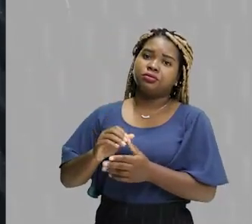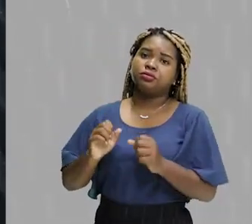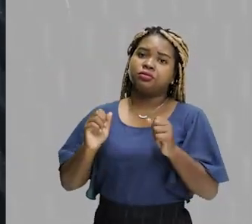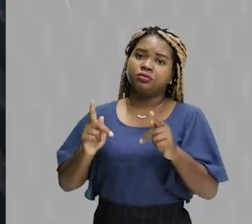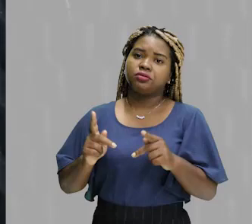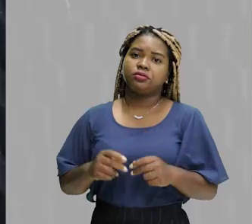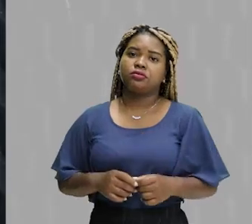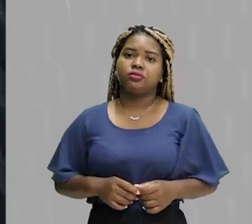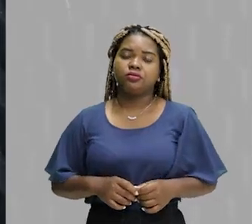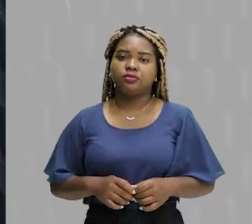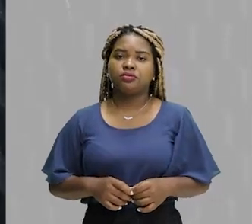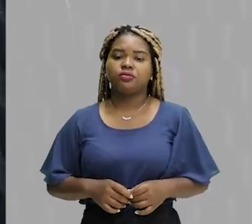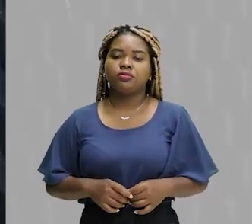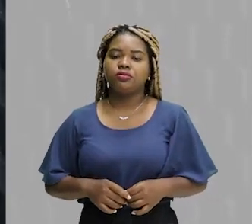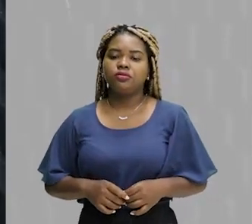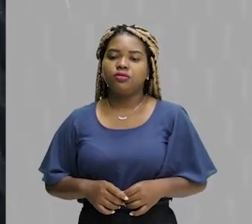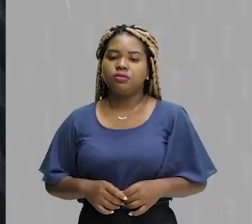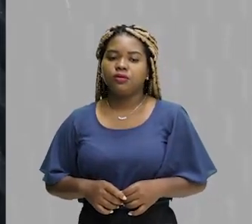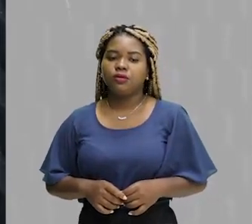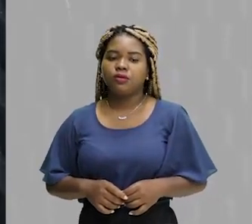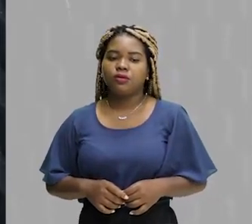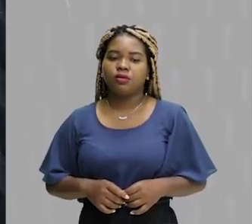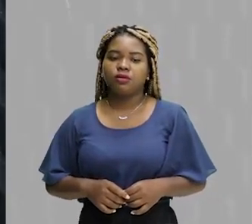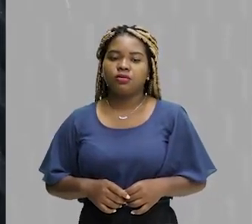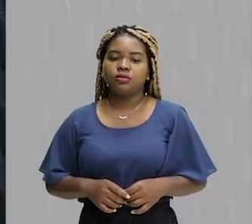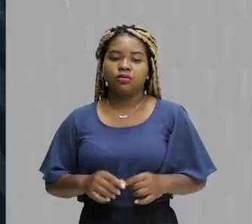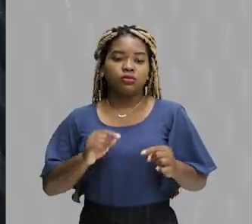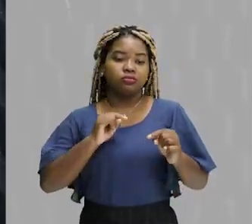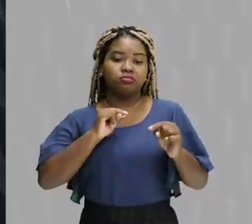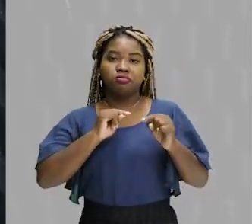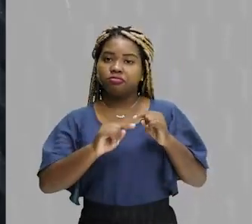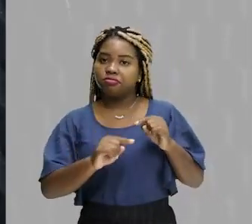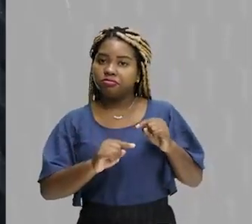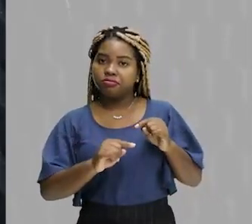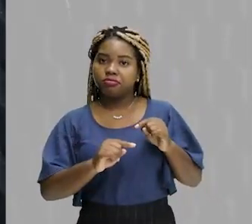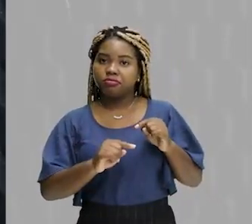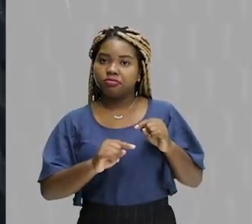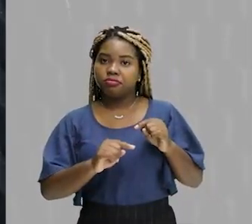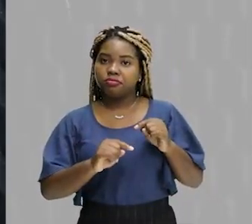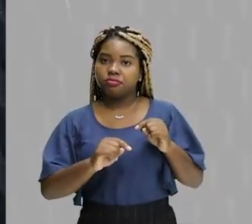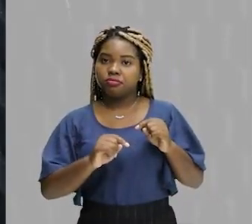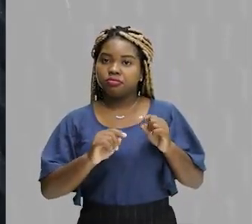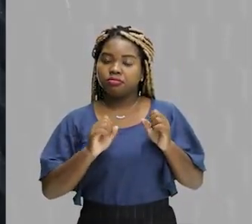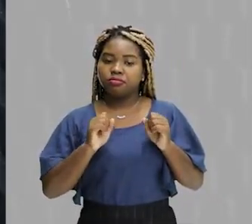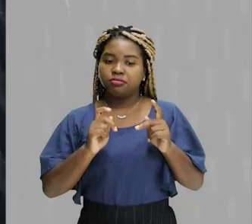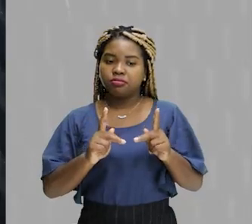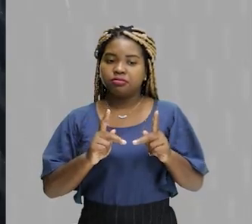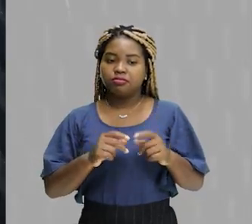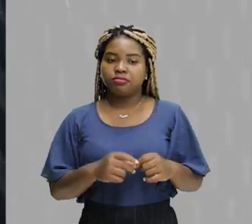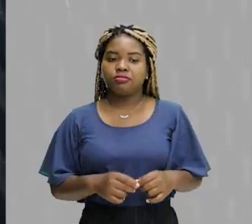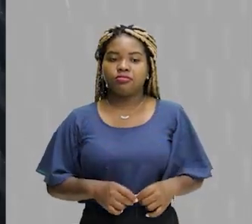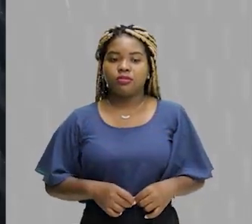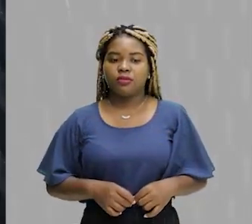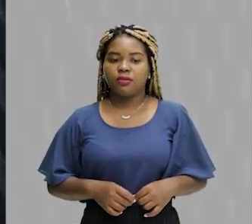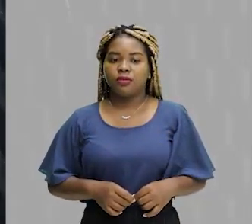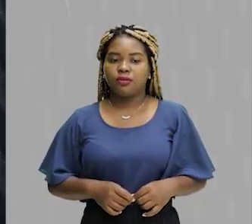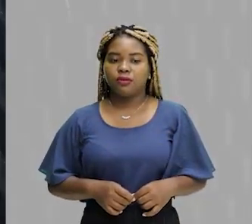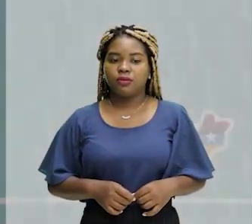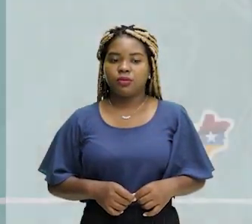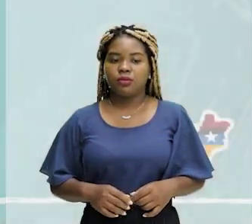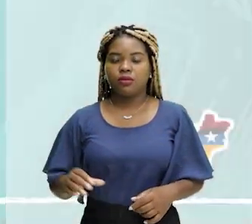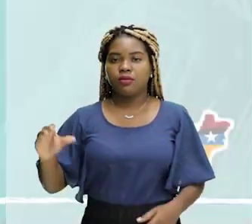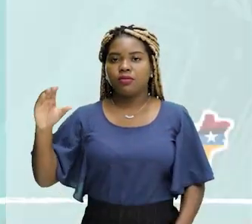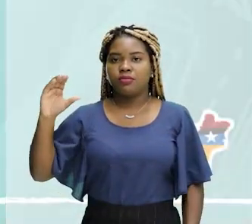contemporânea. Então, não pode ter sido, a partir daí, remete lá a um pensamento muito mais antigo, a uma coisa muito mais remota.